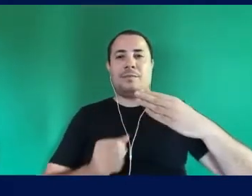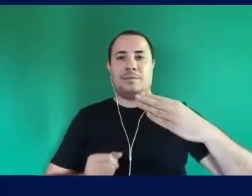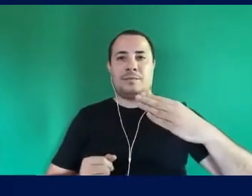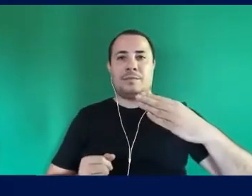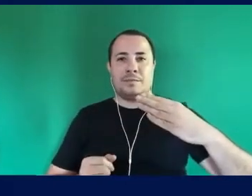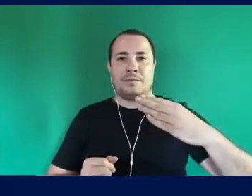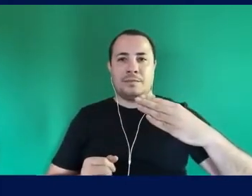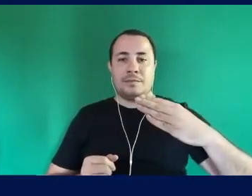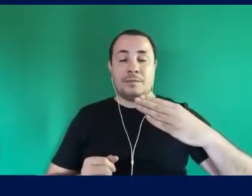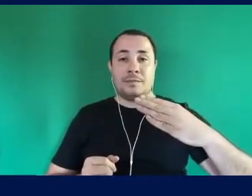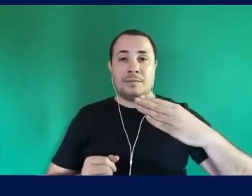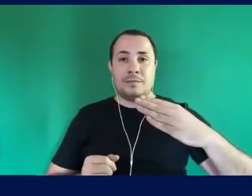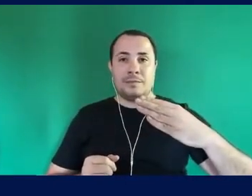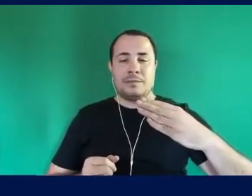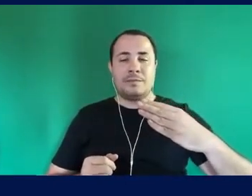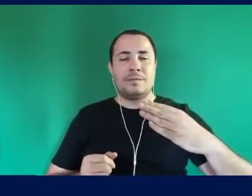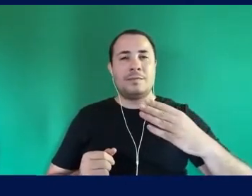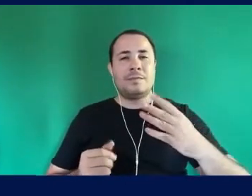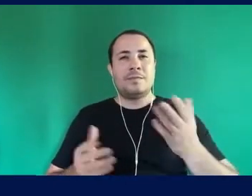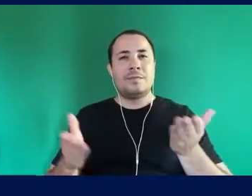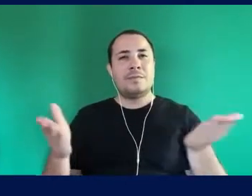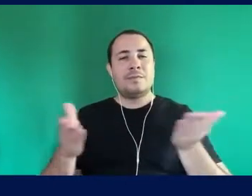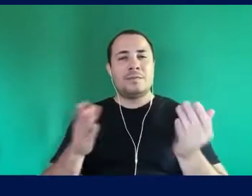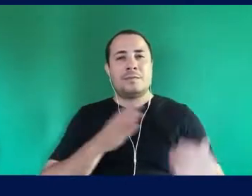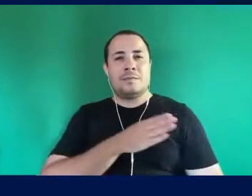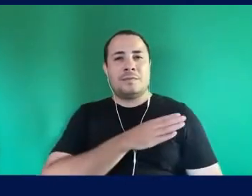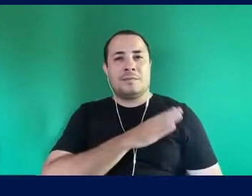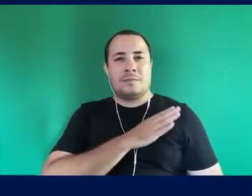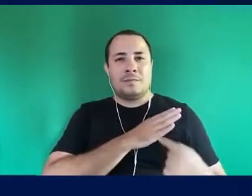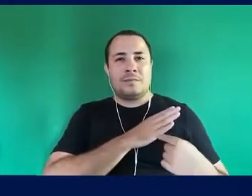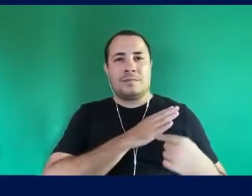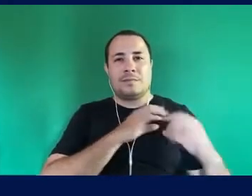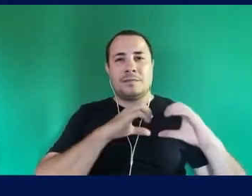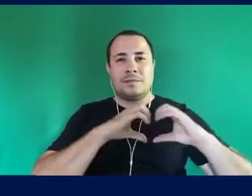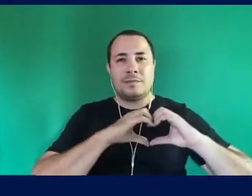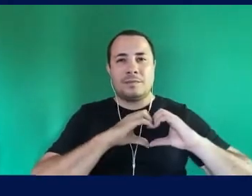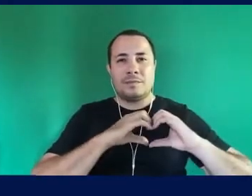No período moderno Ele tem a ver muito Com a ideia De